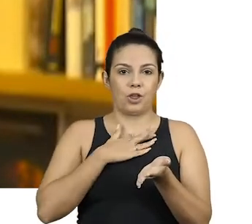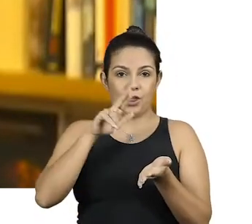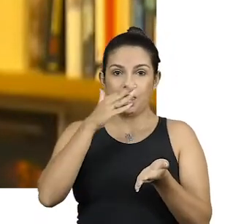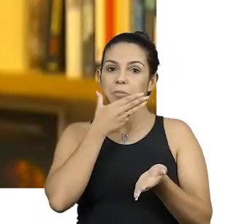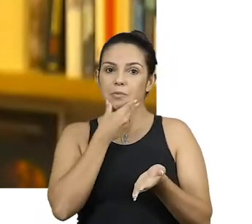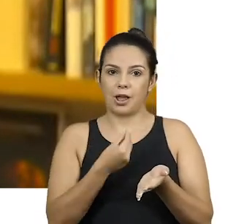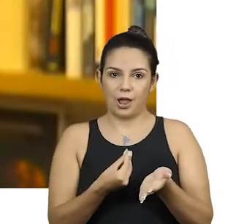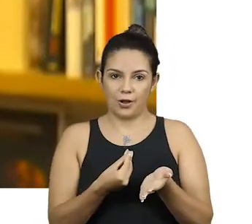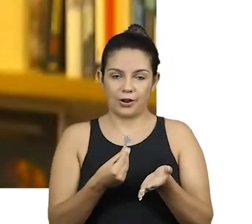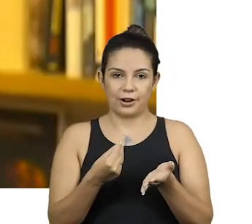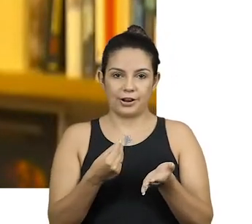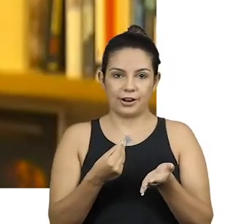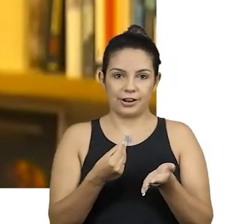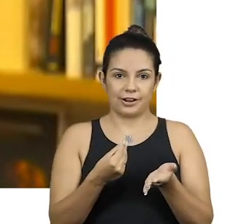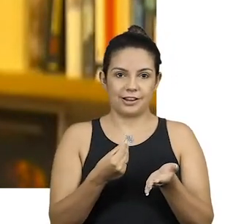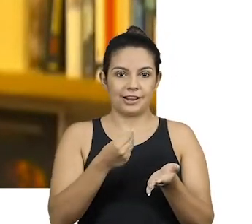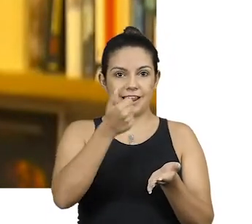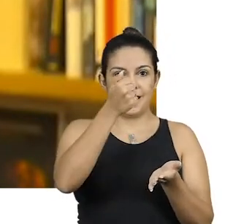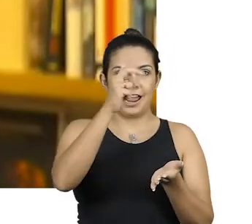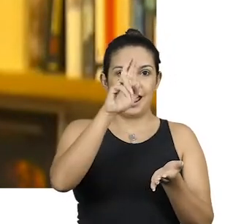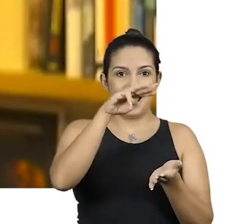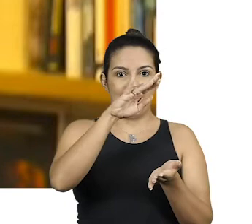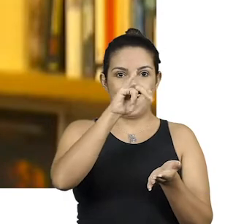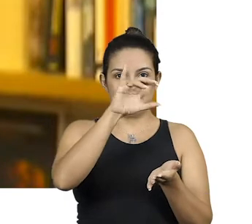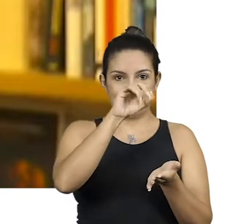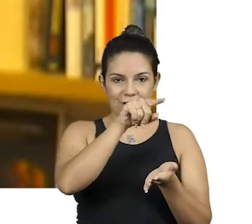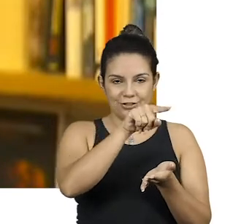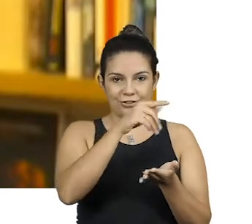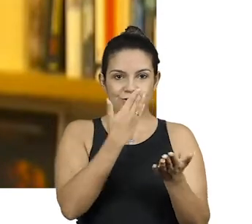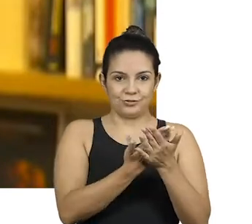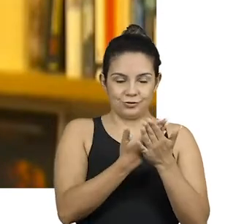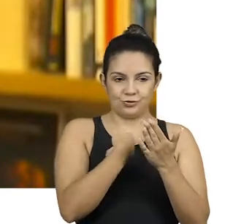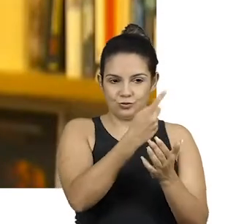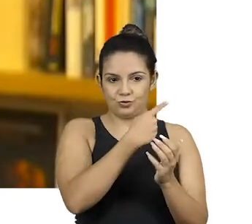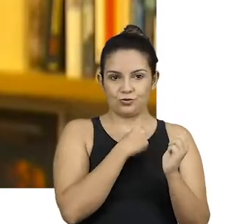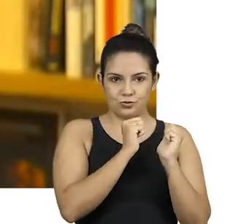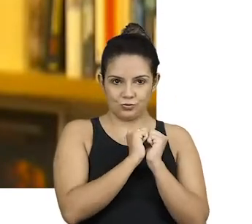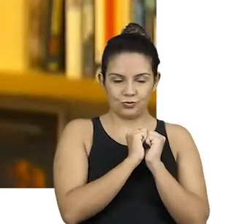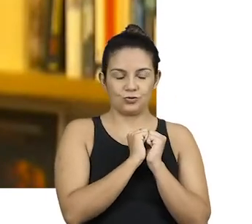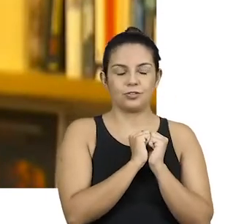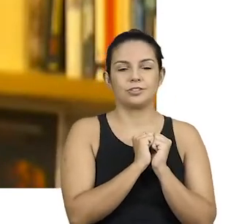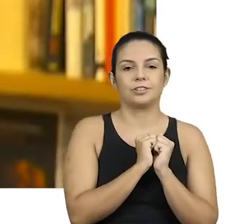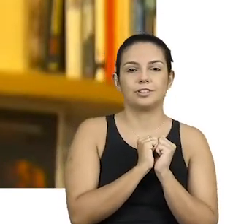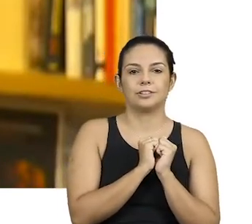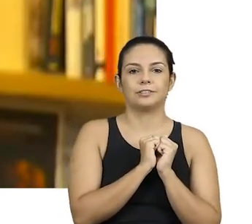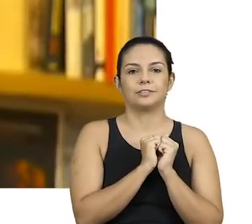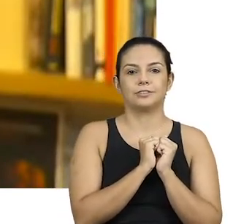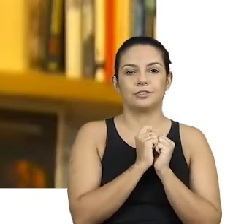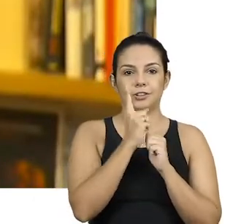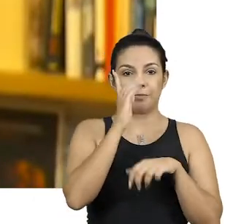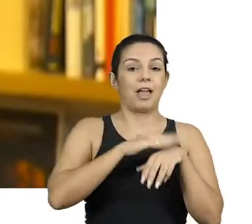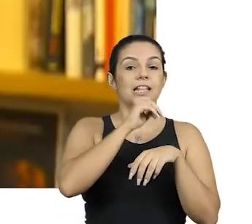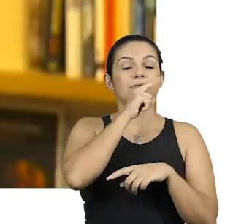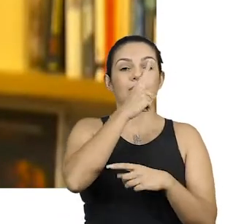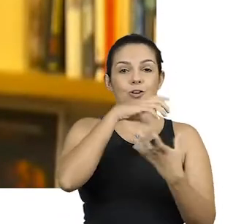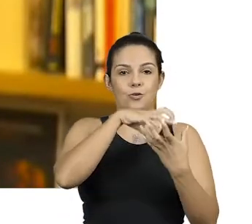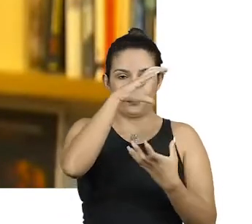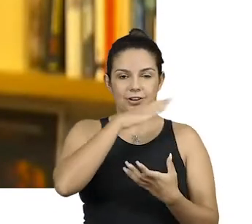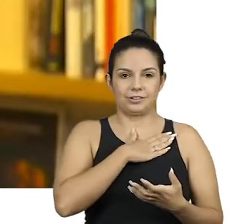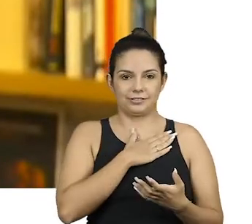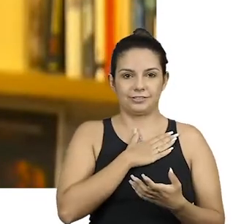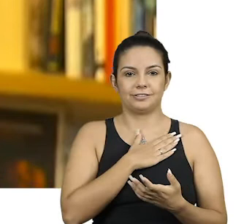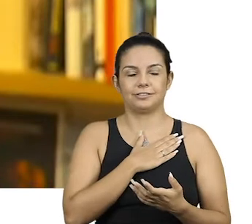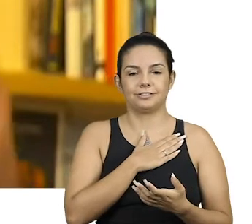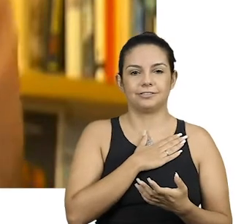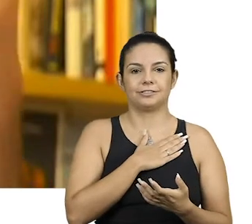estudamos juntos, ele era um ano acima de mim no Colégio Santo Inácio, carregamos nas costas a educação